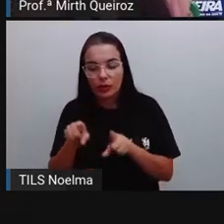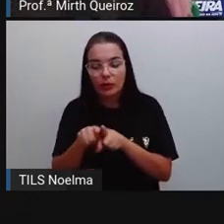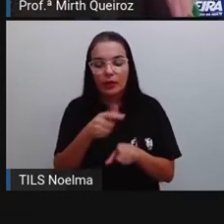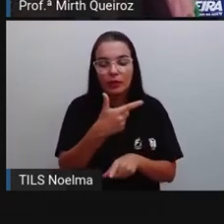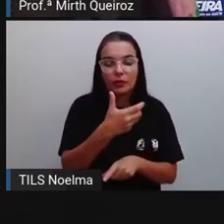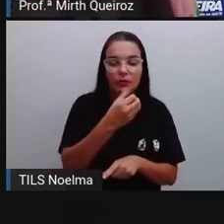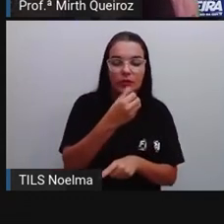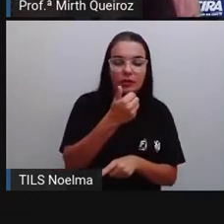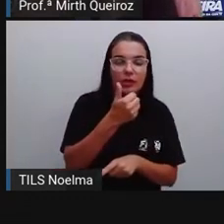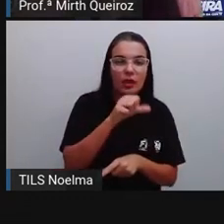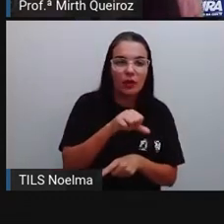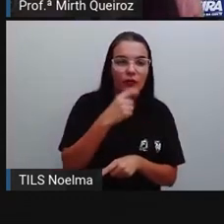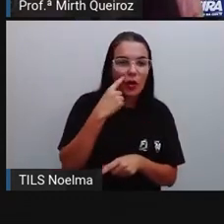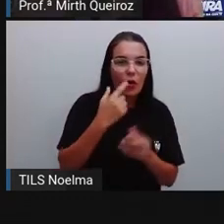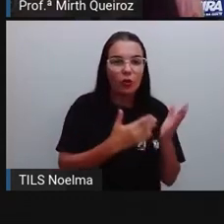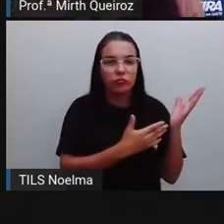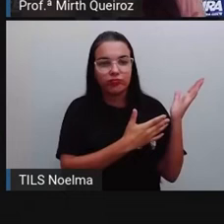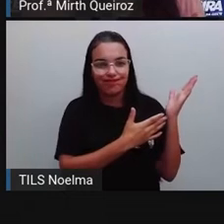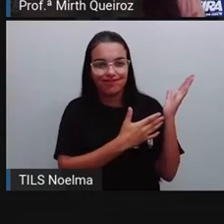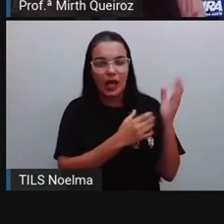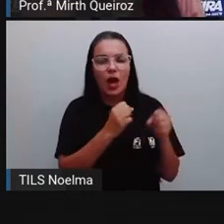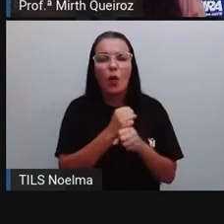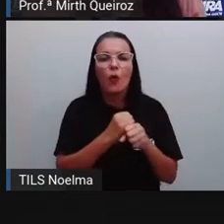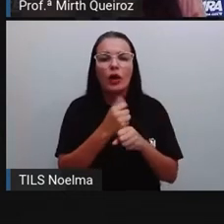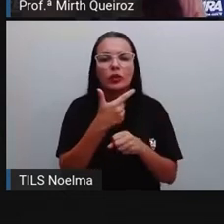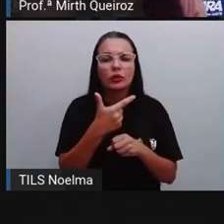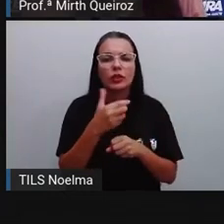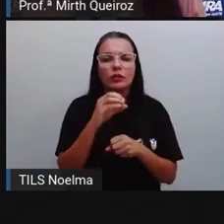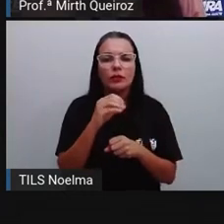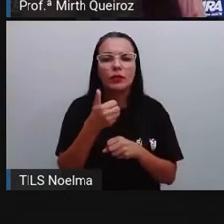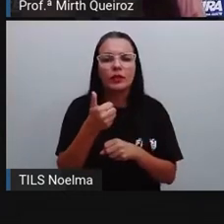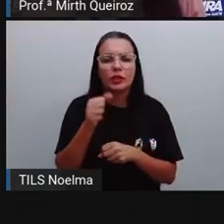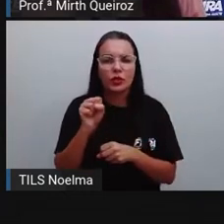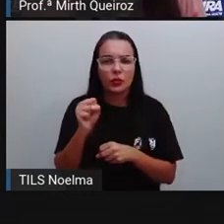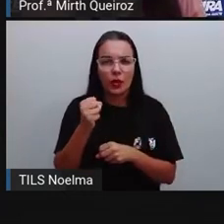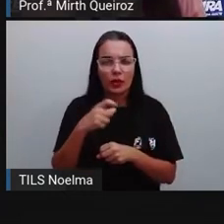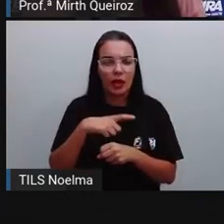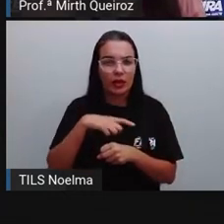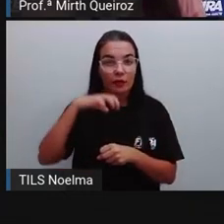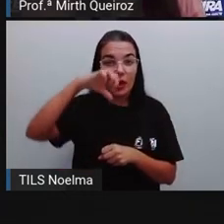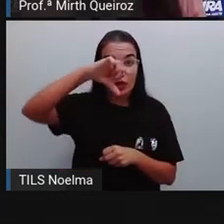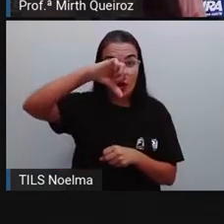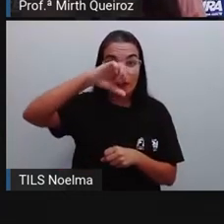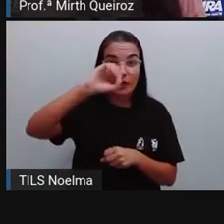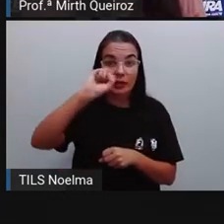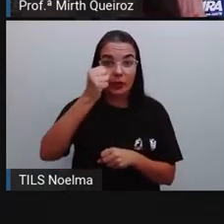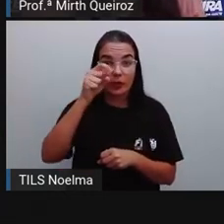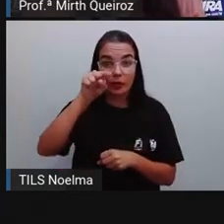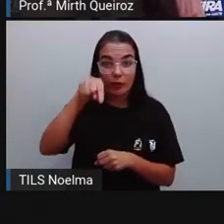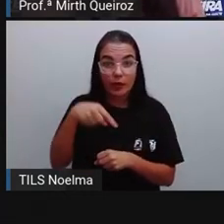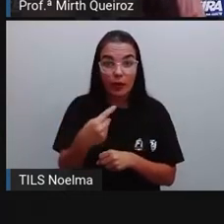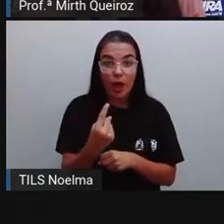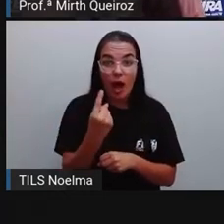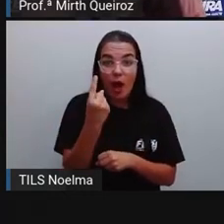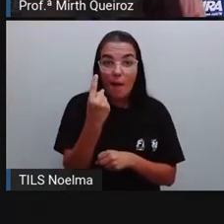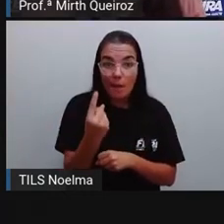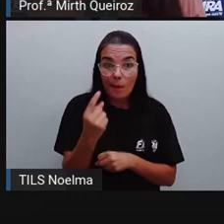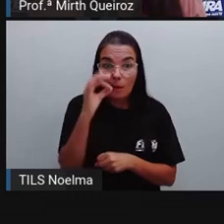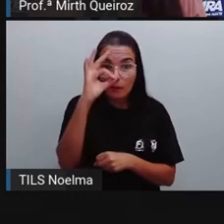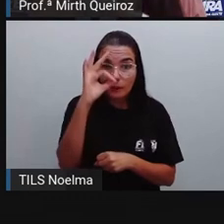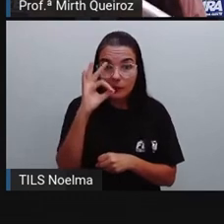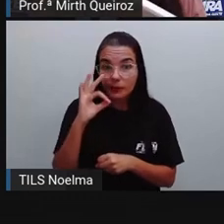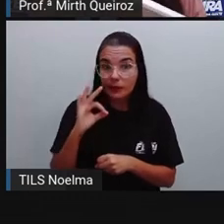ver aí a diferença? Em 2018, 98,1% de